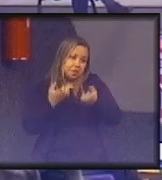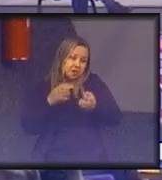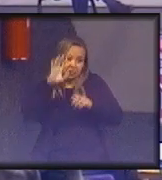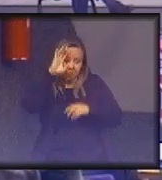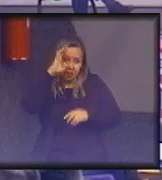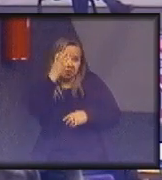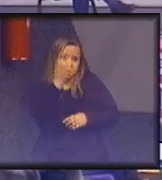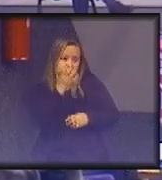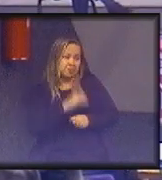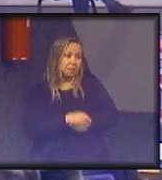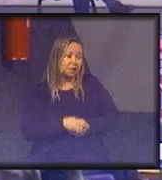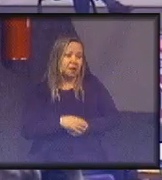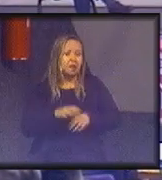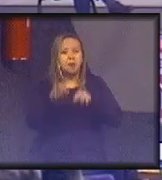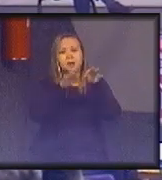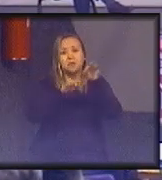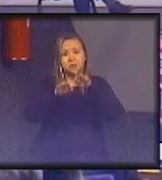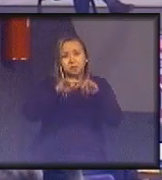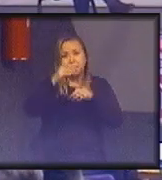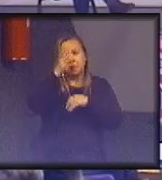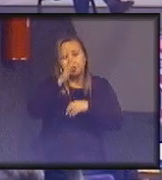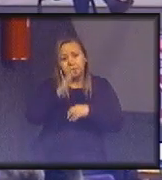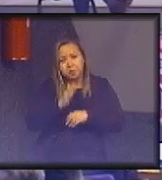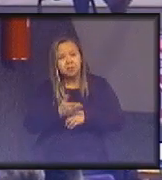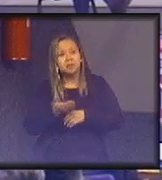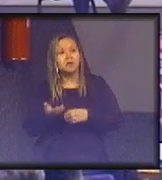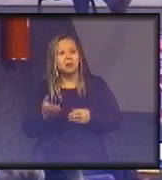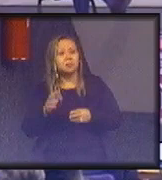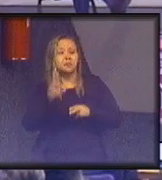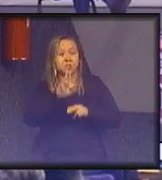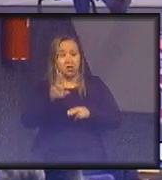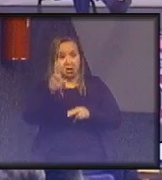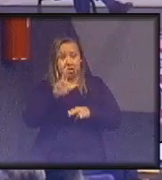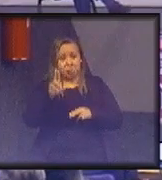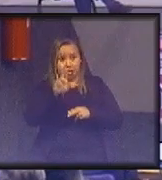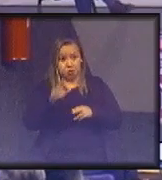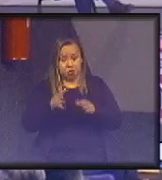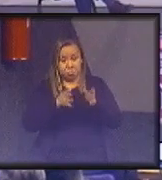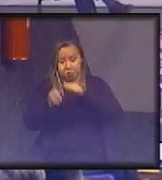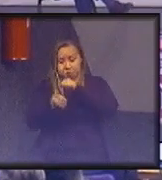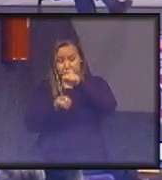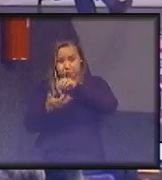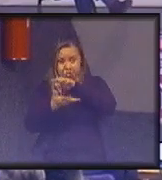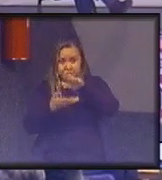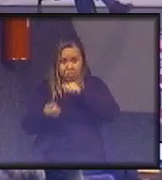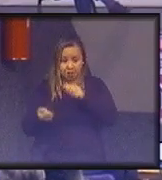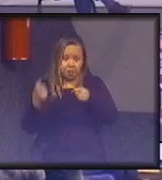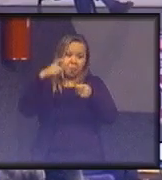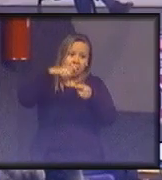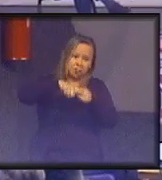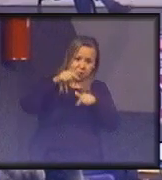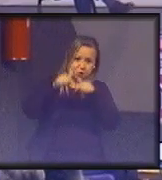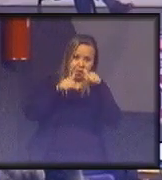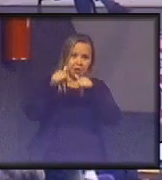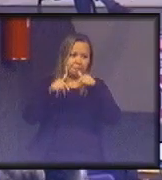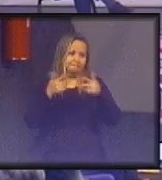do Plano Brasileiro de Produção e Consumo Sustentável voltasse a existir, e voltasse a trabalhar.